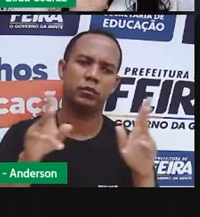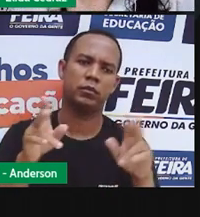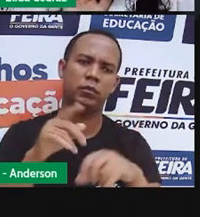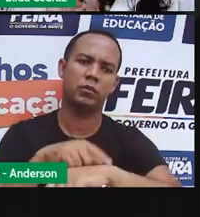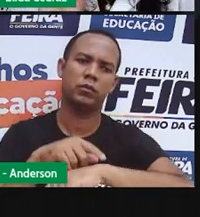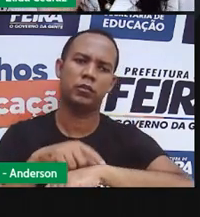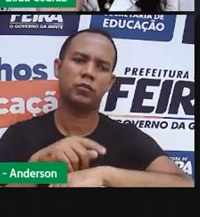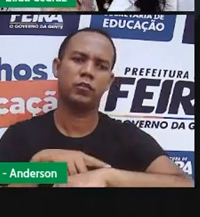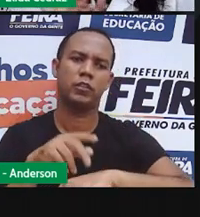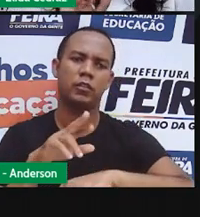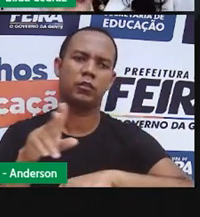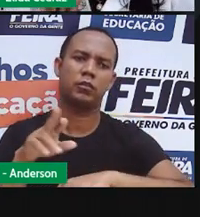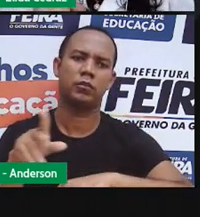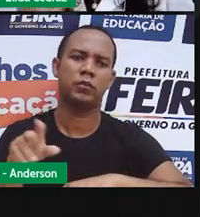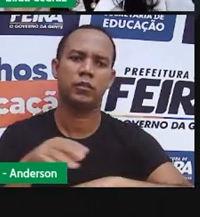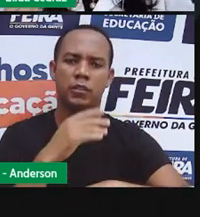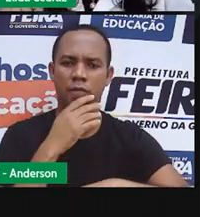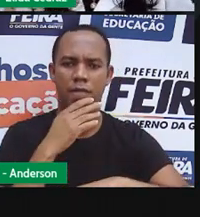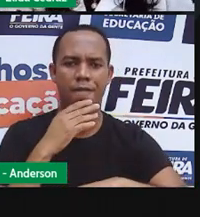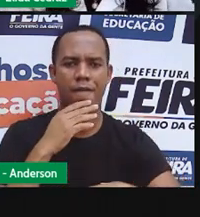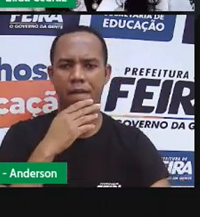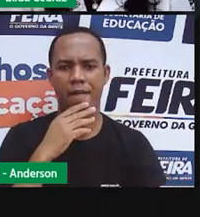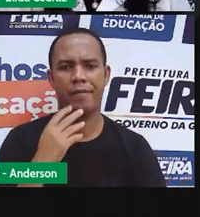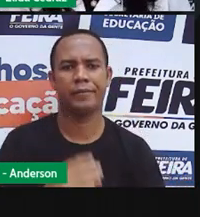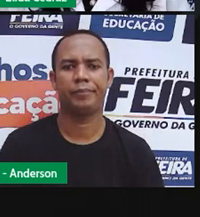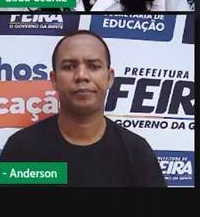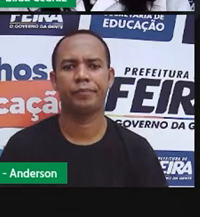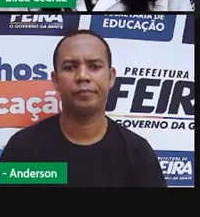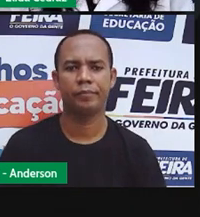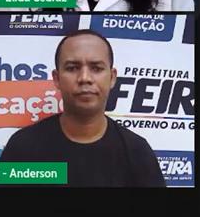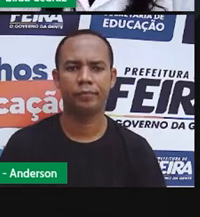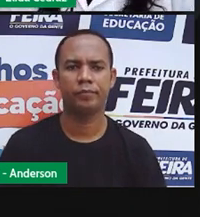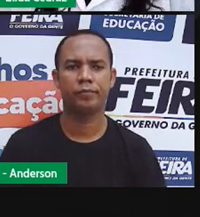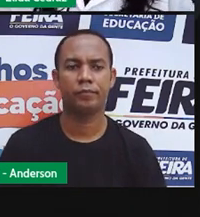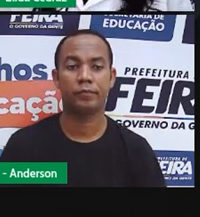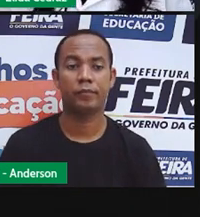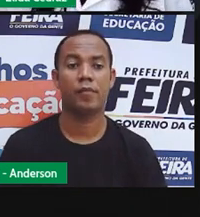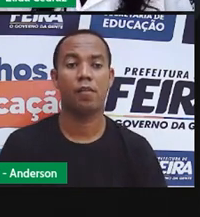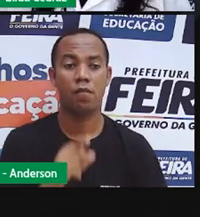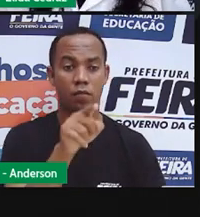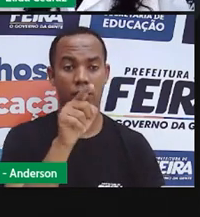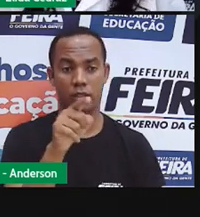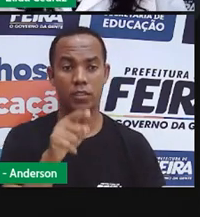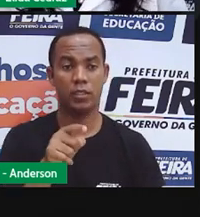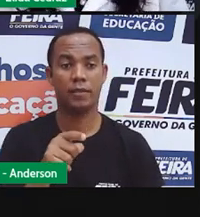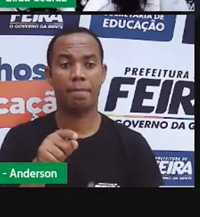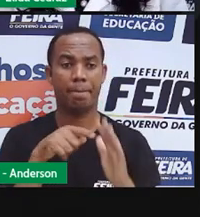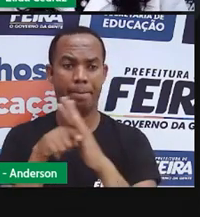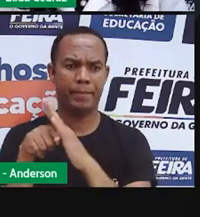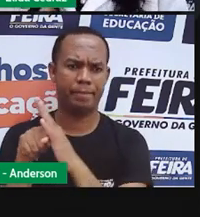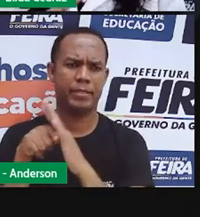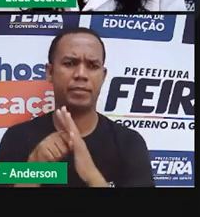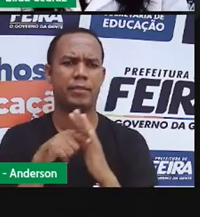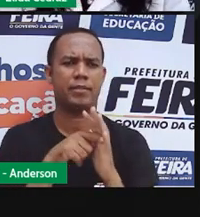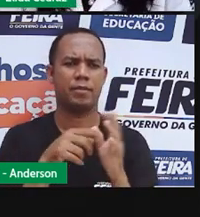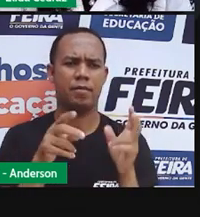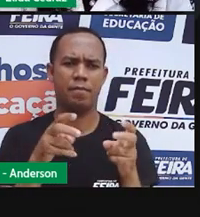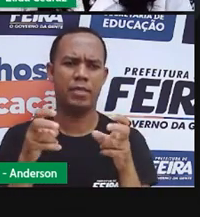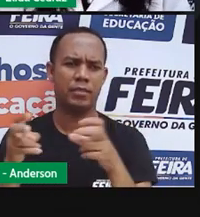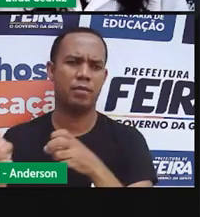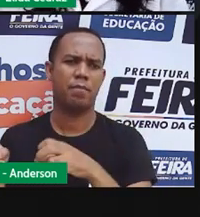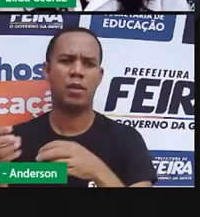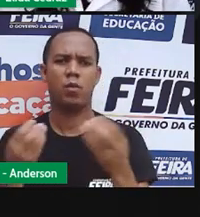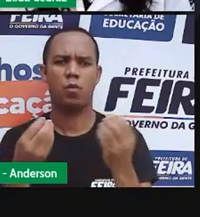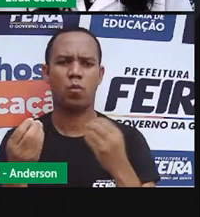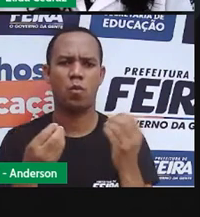diferente. Nós falamos dele de forma diferente. Da meia-noite, depois de meia-noite vem uma